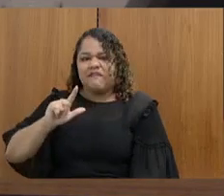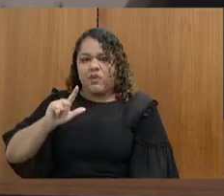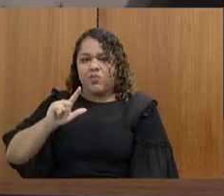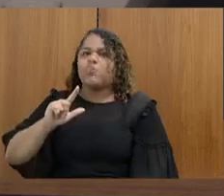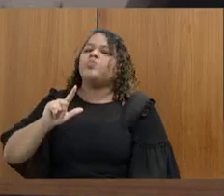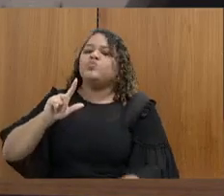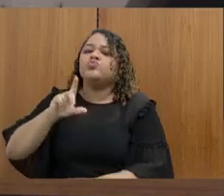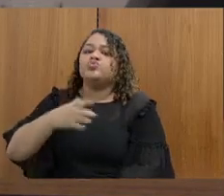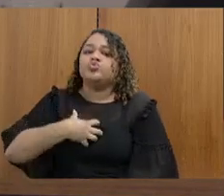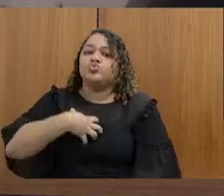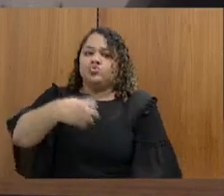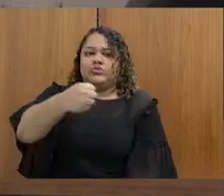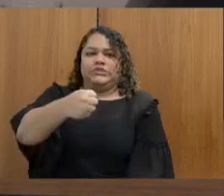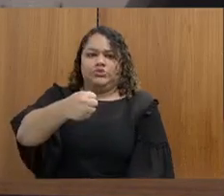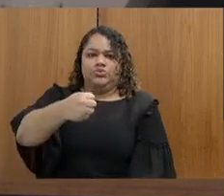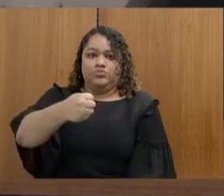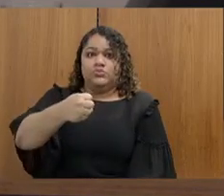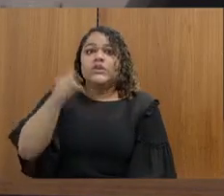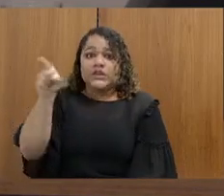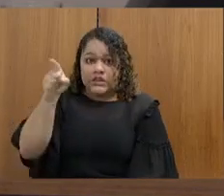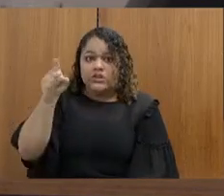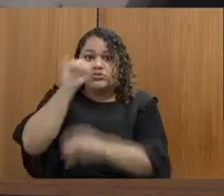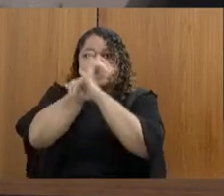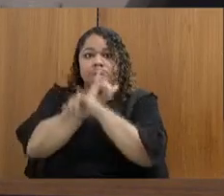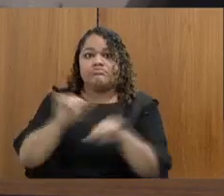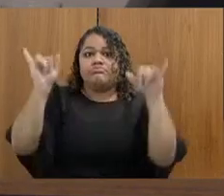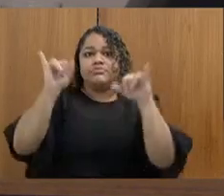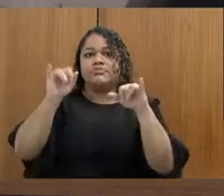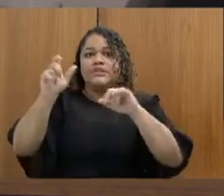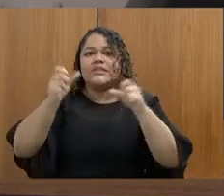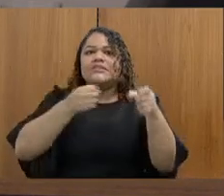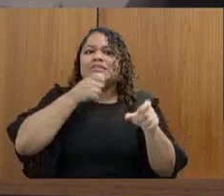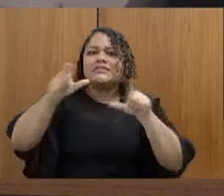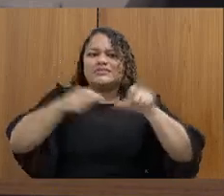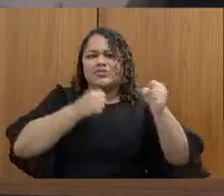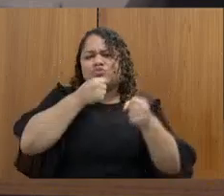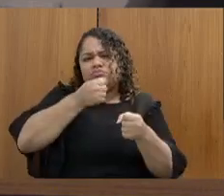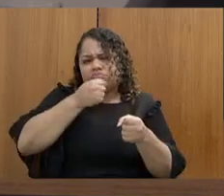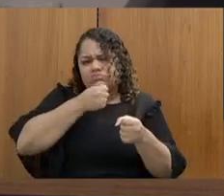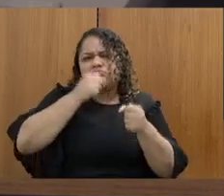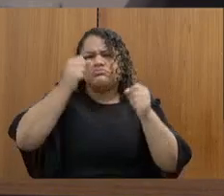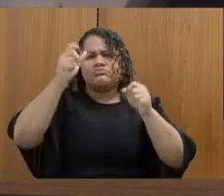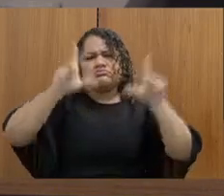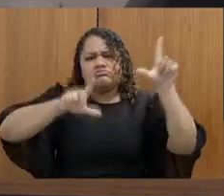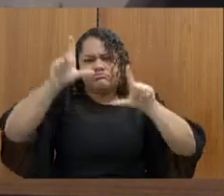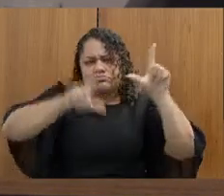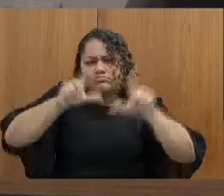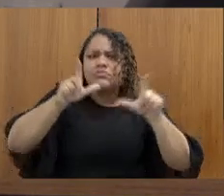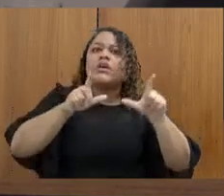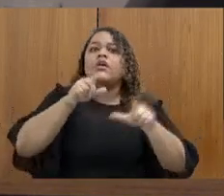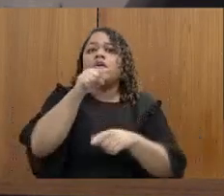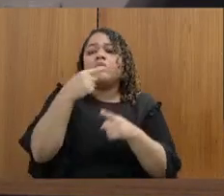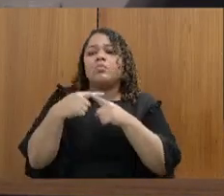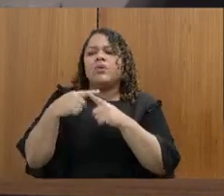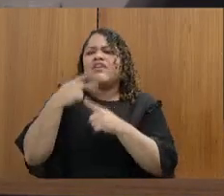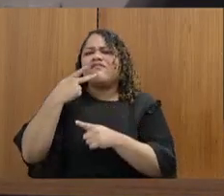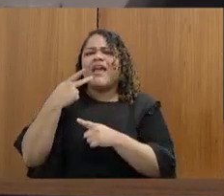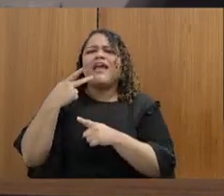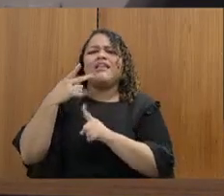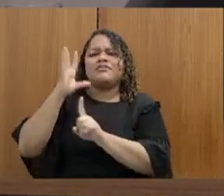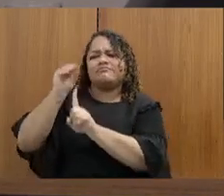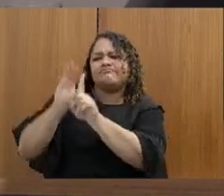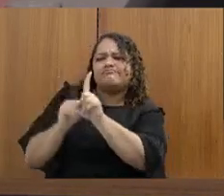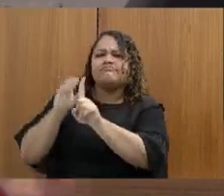Eu queria perguntar se, de fato, ela procede, porque, quando a gente fala que os assédios sexual e moral estão sendo combatidos, a minha